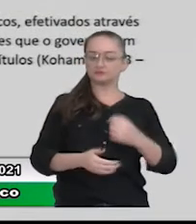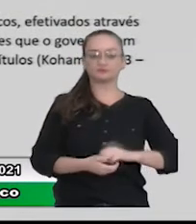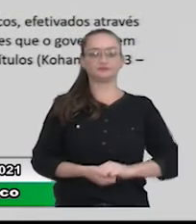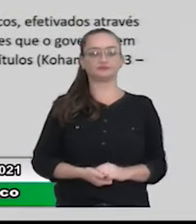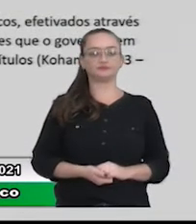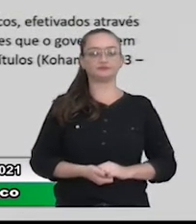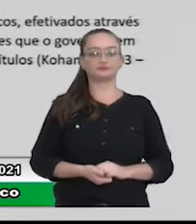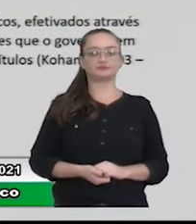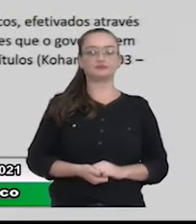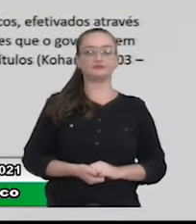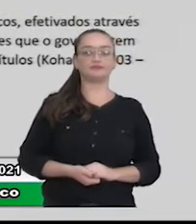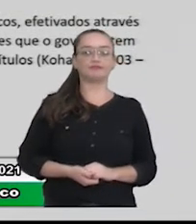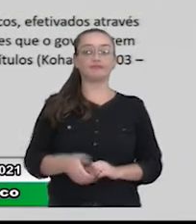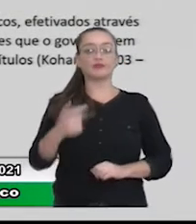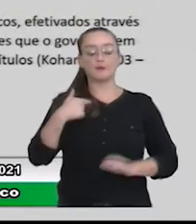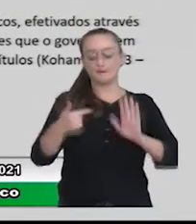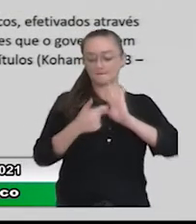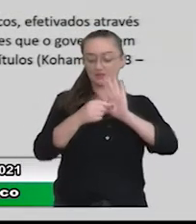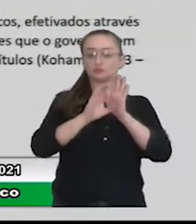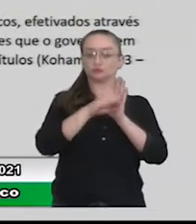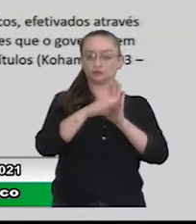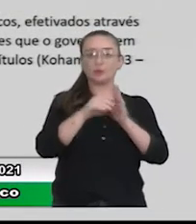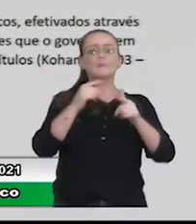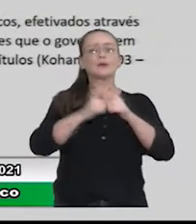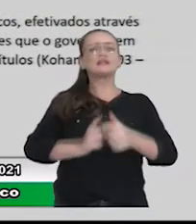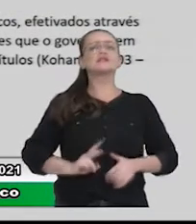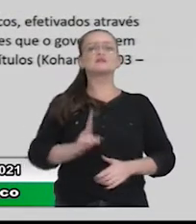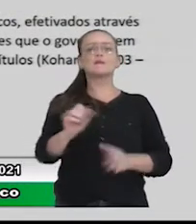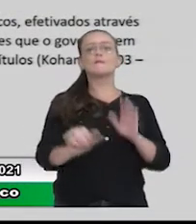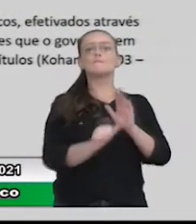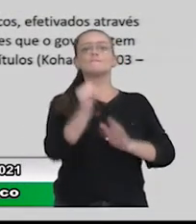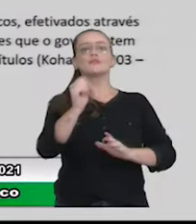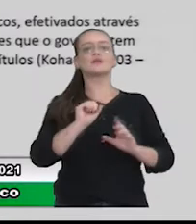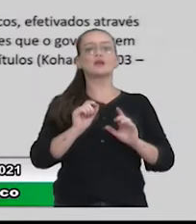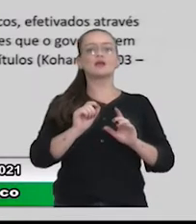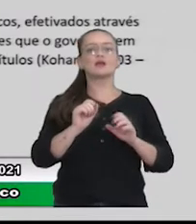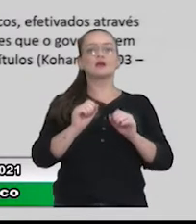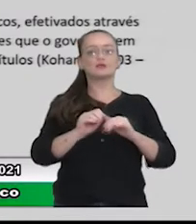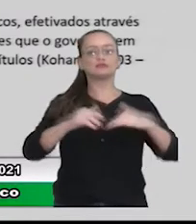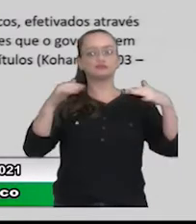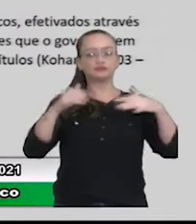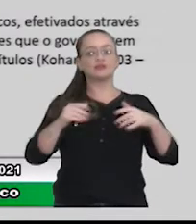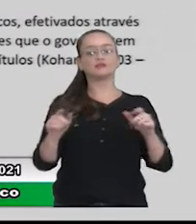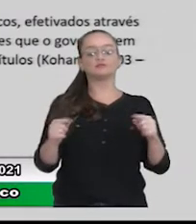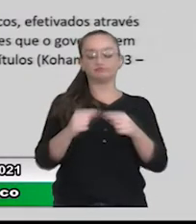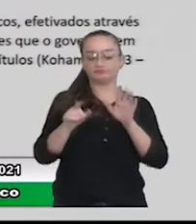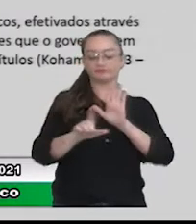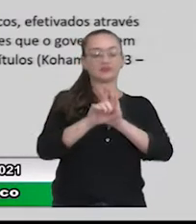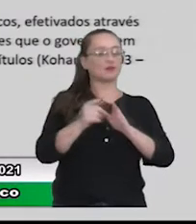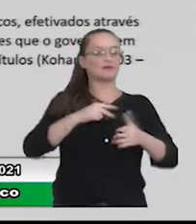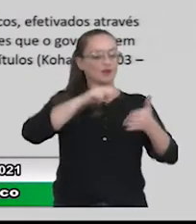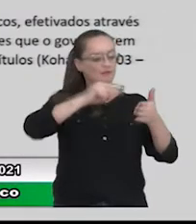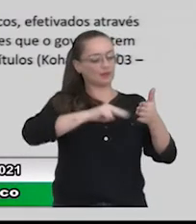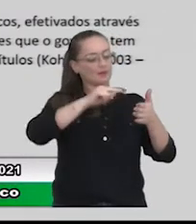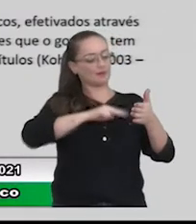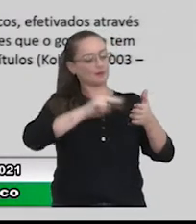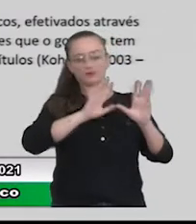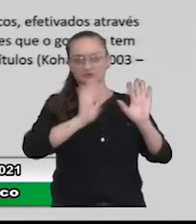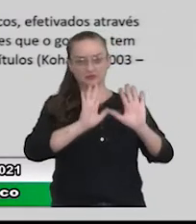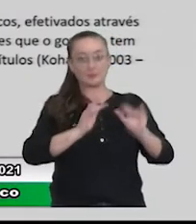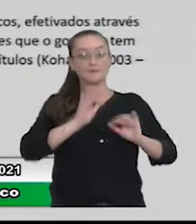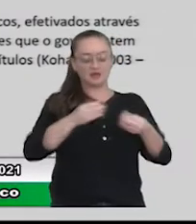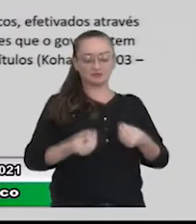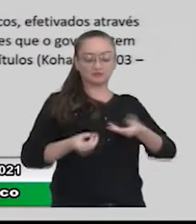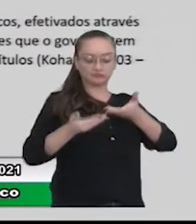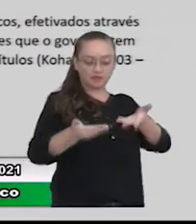Eu trouxe alguns conceitos, porque sempre que é a primeira audiência de legislatura, às vezes eu não vou ficar lendo um não, mas eu vou deixar depois